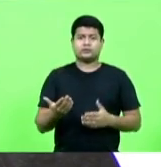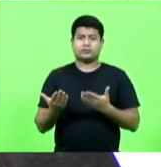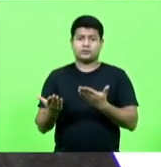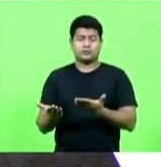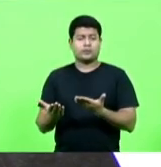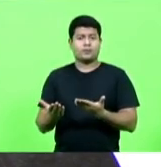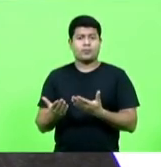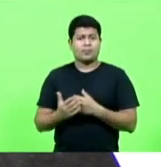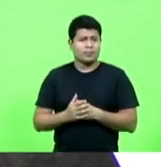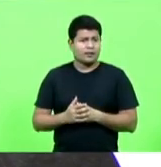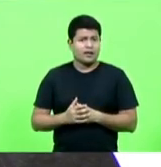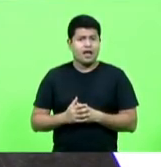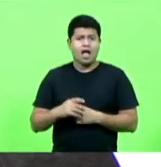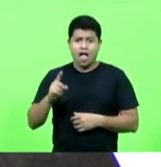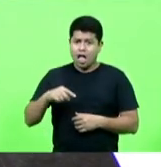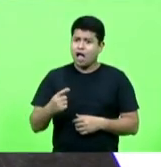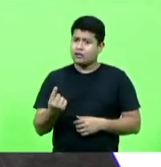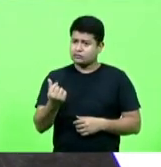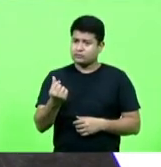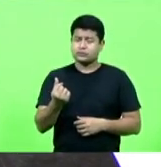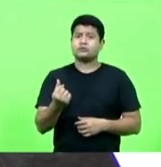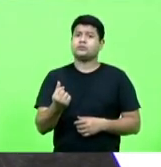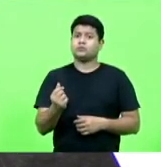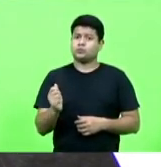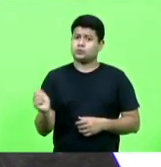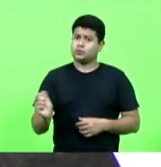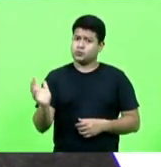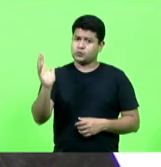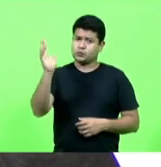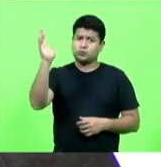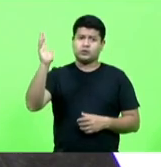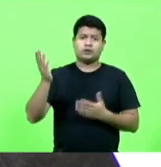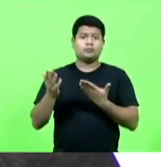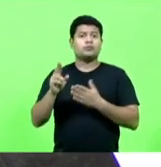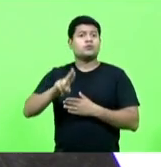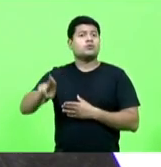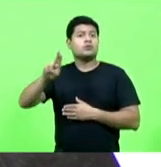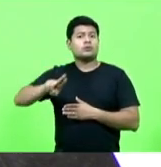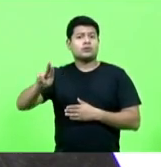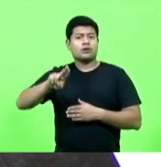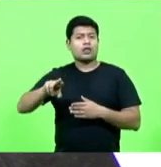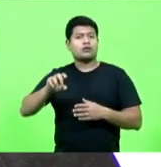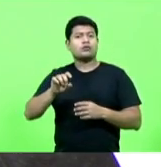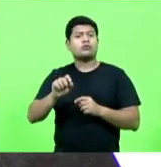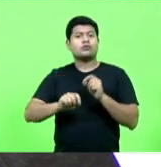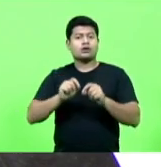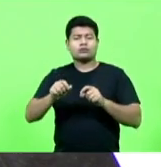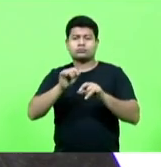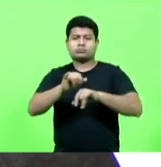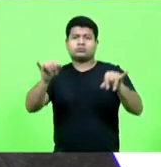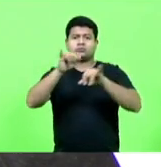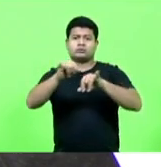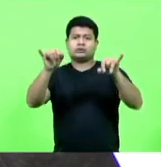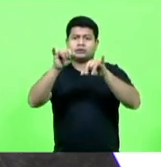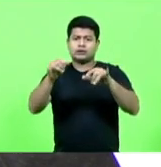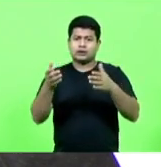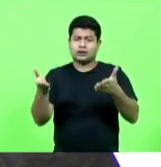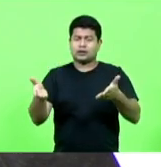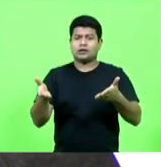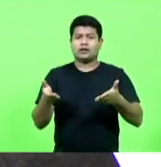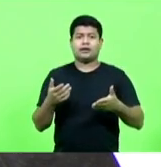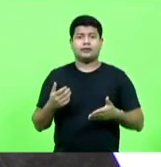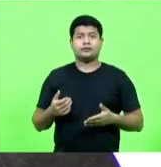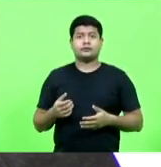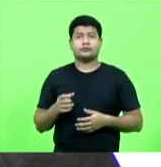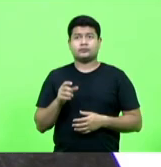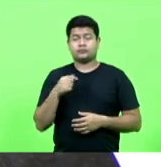média, é um dinheiro bastante considerável para você utilizar isso aí, justamente para, quase que exclusivamente, que